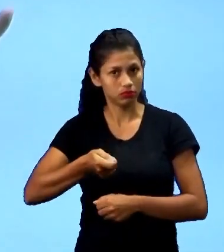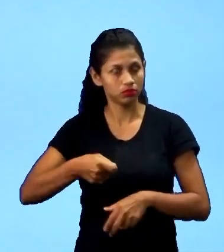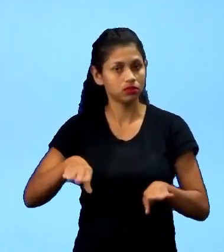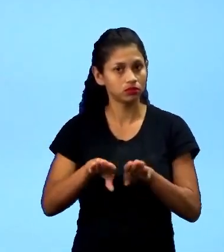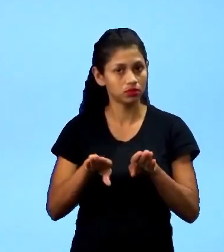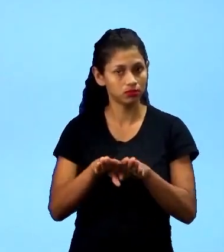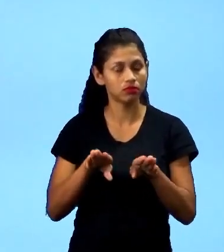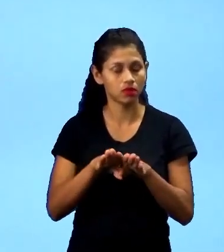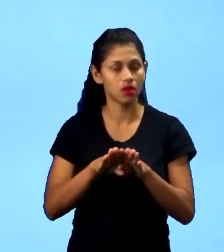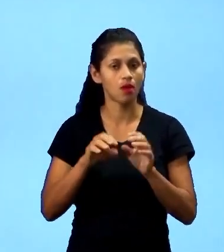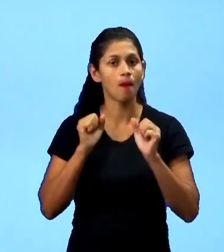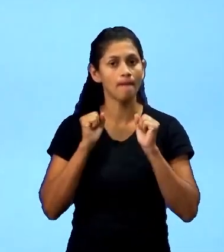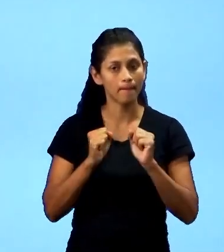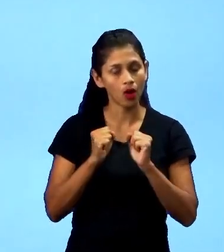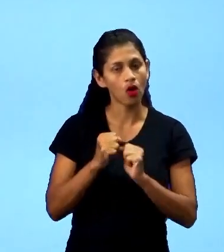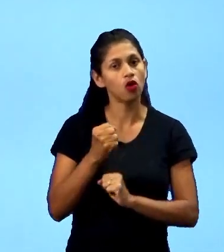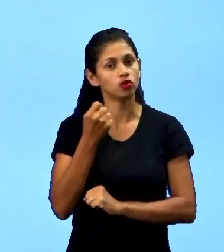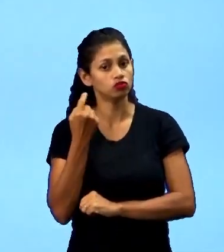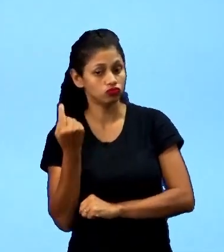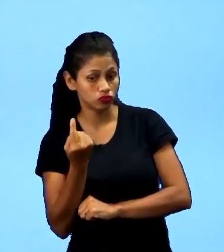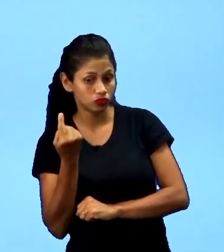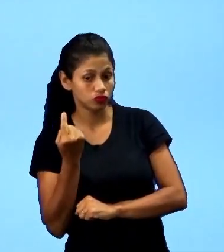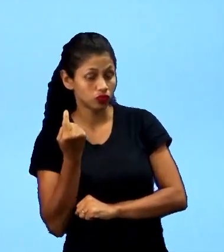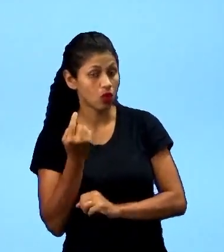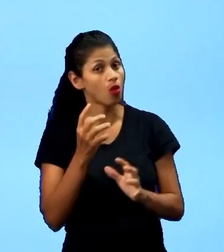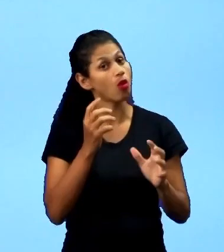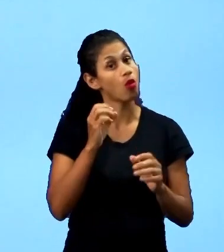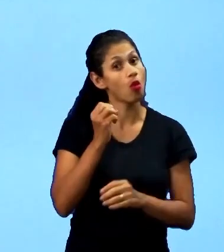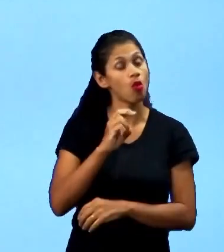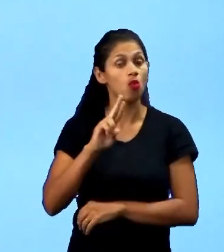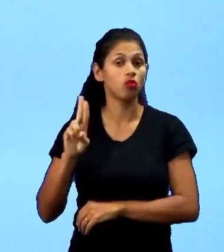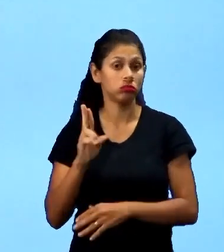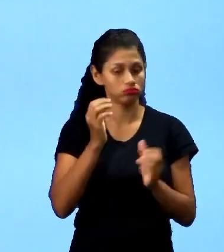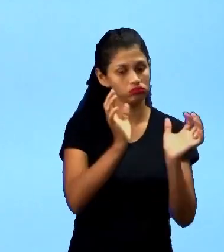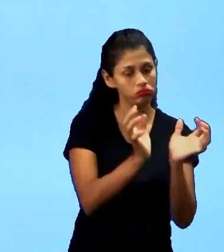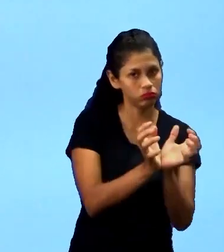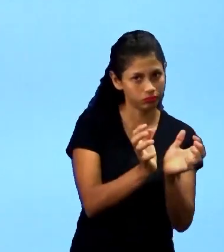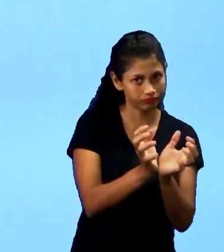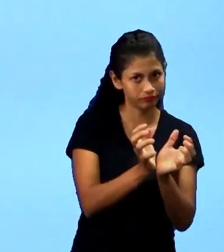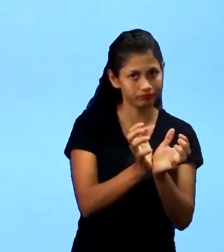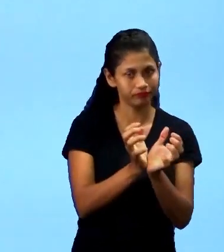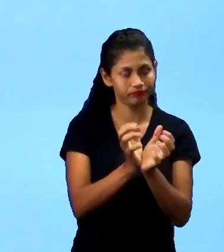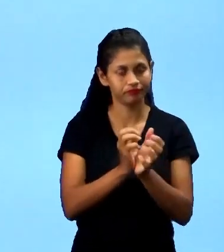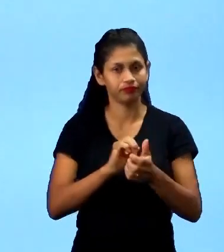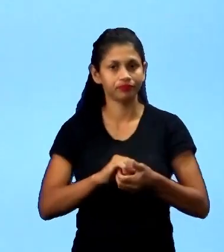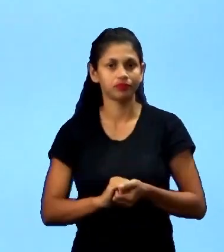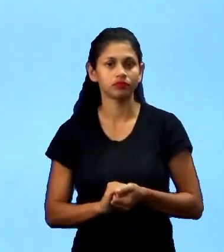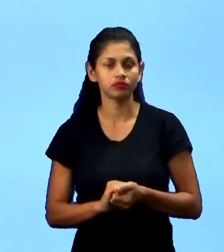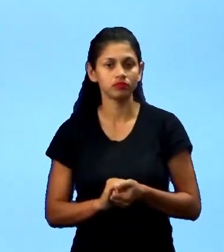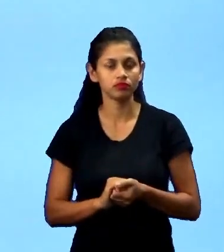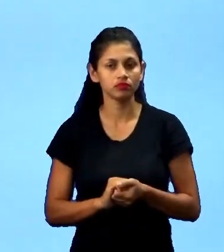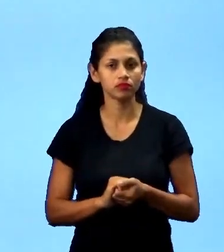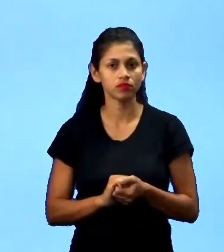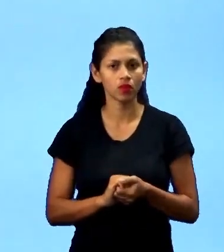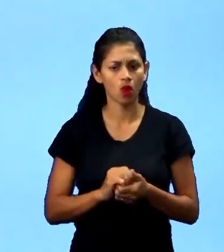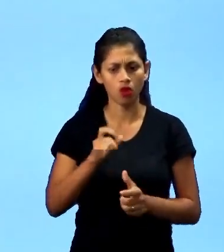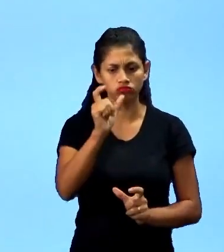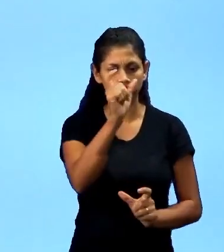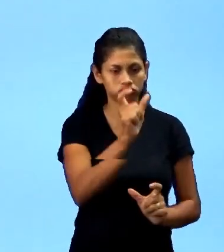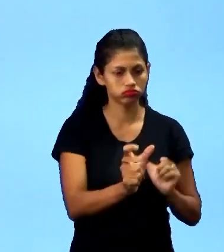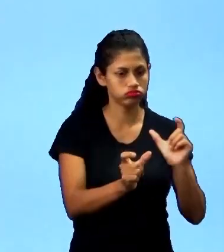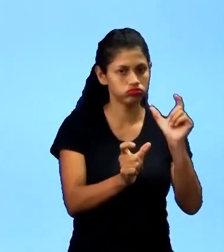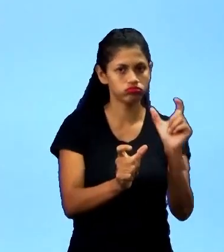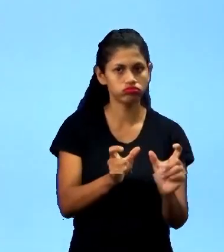segmento individual. Aqui, também, a deixa bem frisado a parte em que a gente aborda o aspecto das posições. Então,